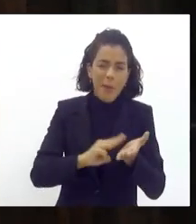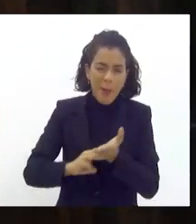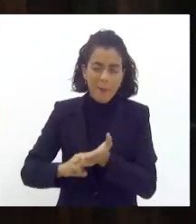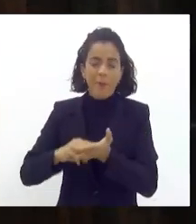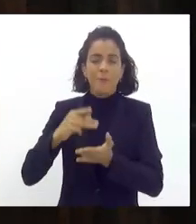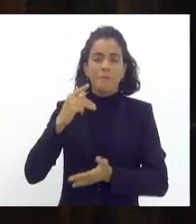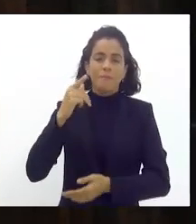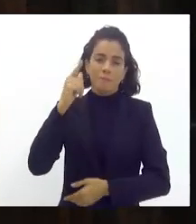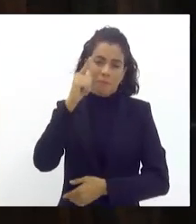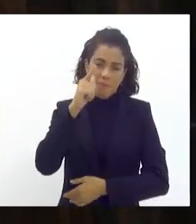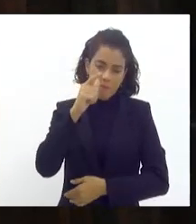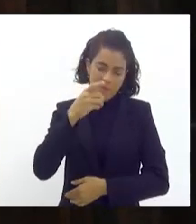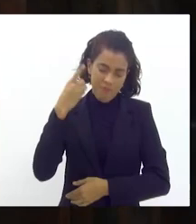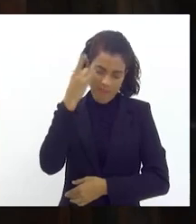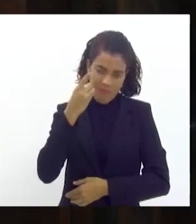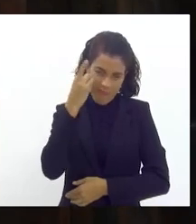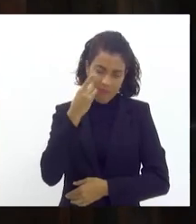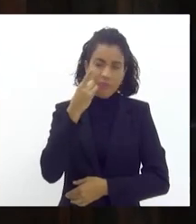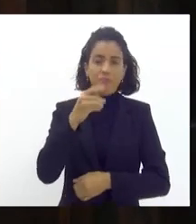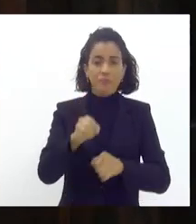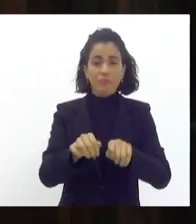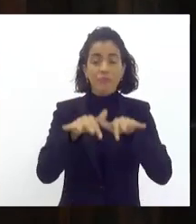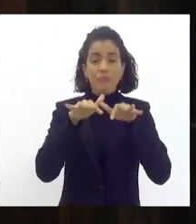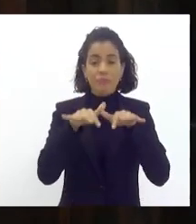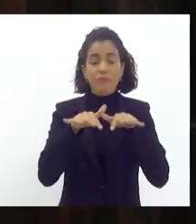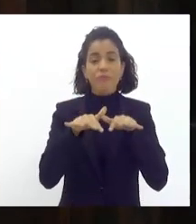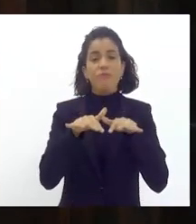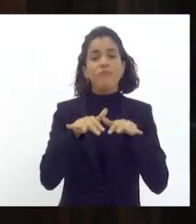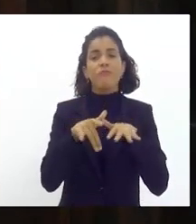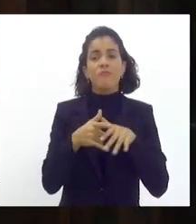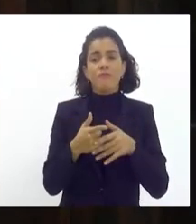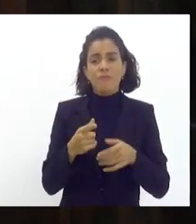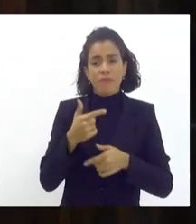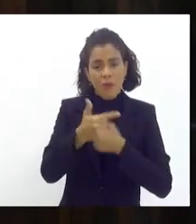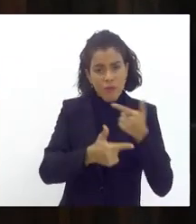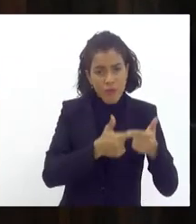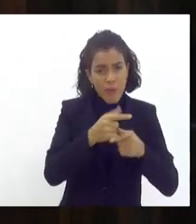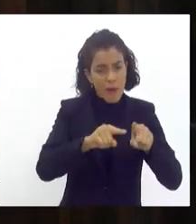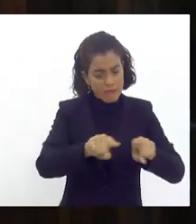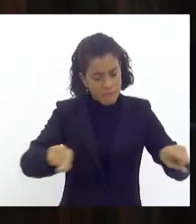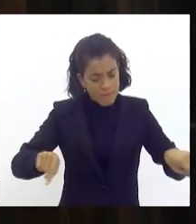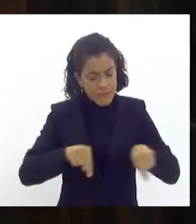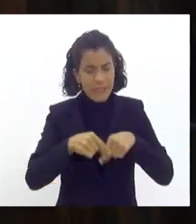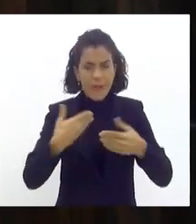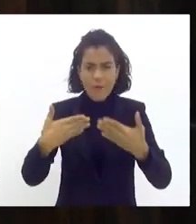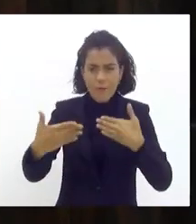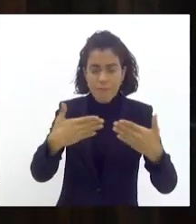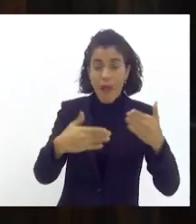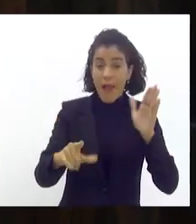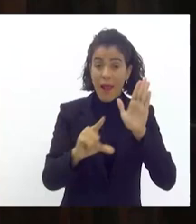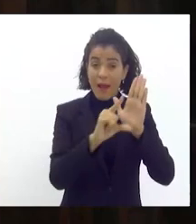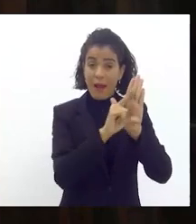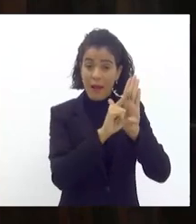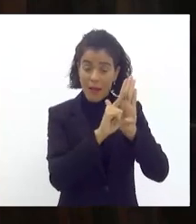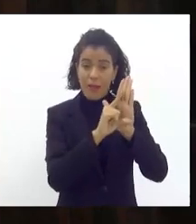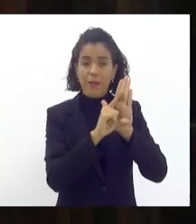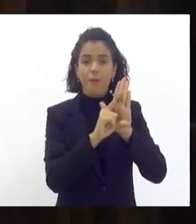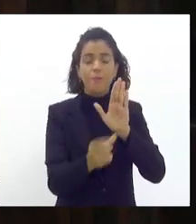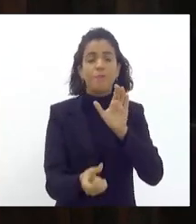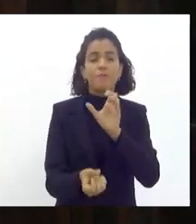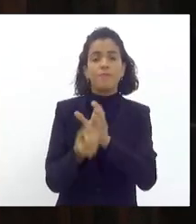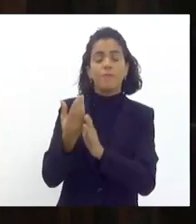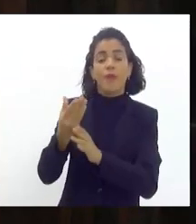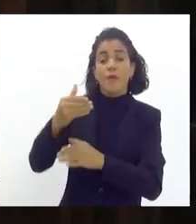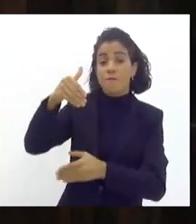estadual que façam seus lobbies junto aos seus deputados federais para que quando essa lei seja posta em